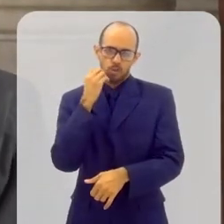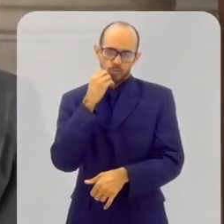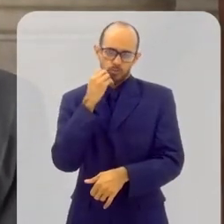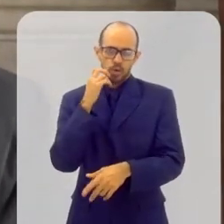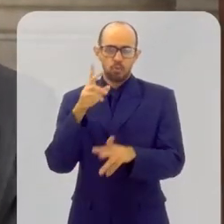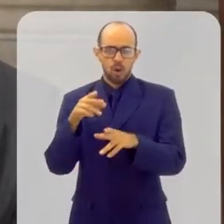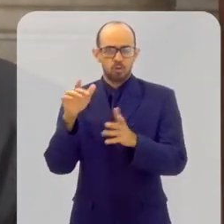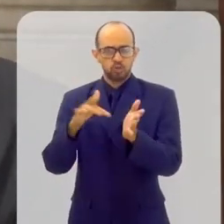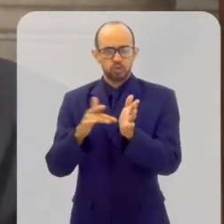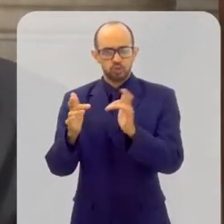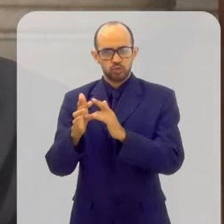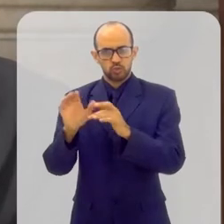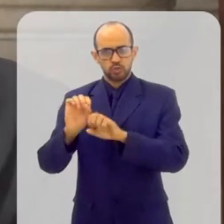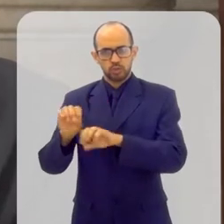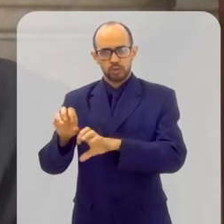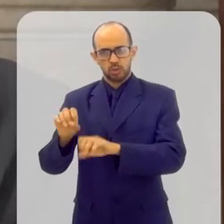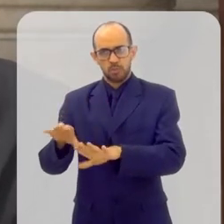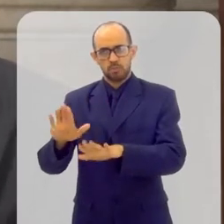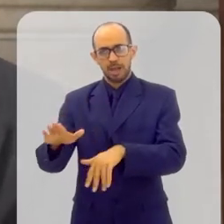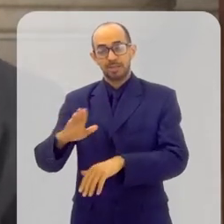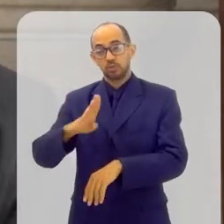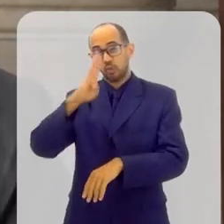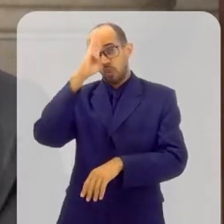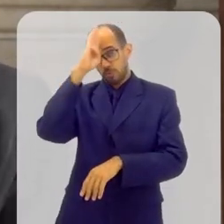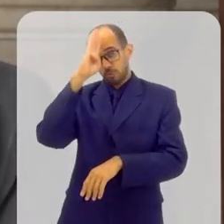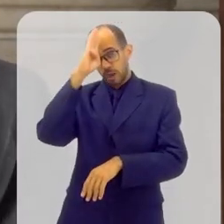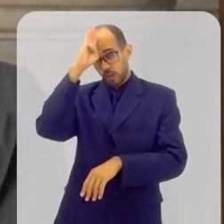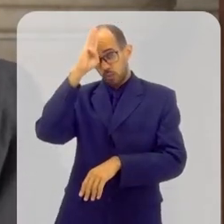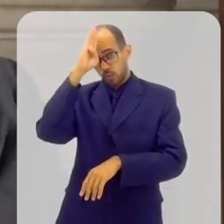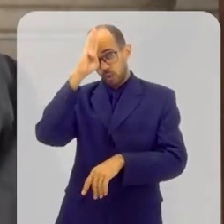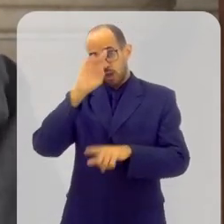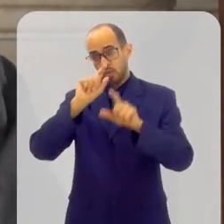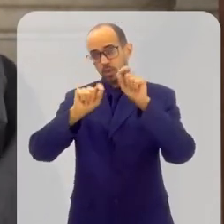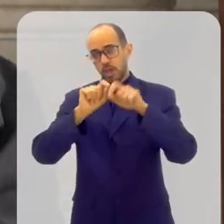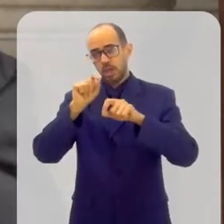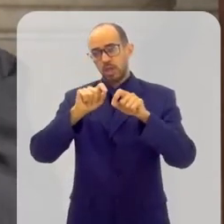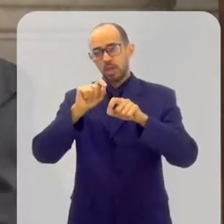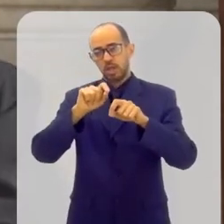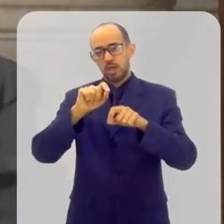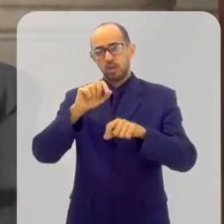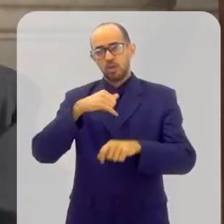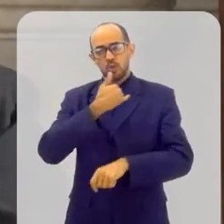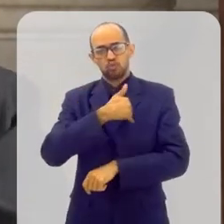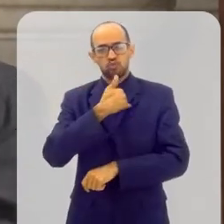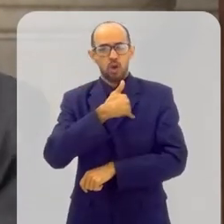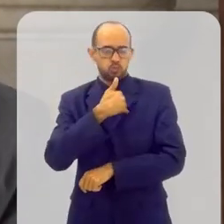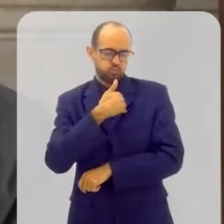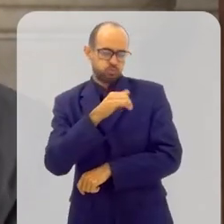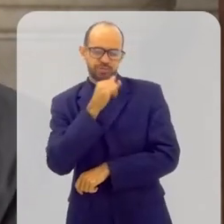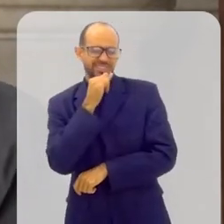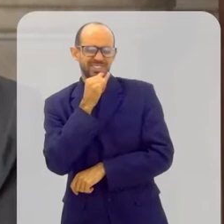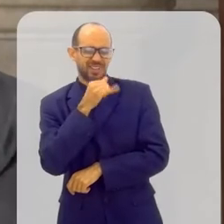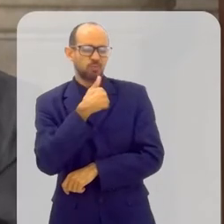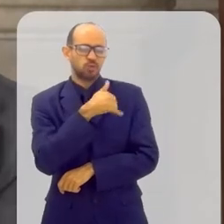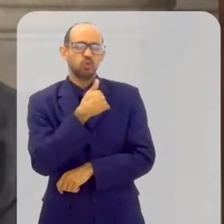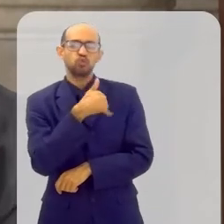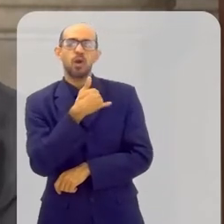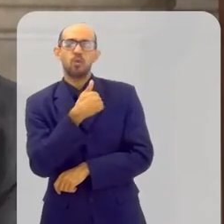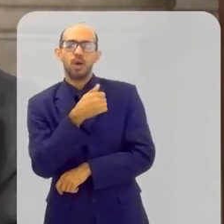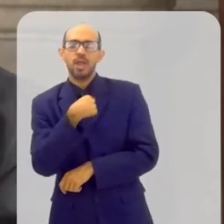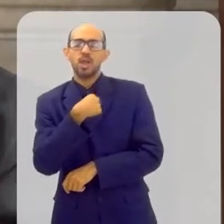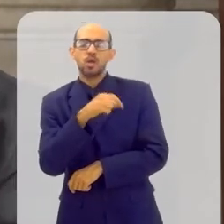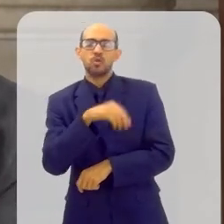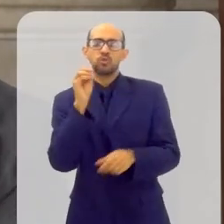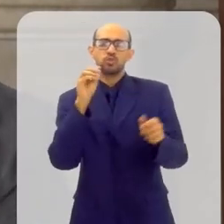como Jesus ensinou, só que no rito romano a fórmula é João, eu te batizo em nome do